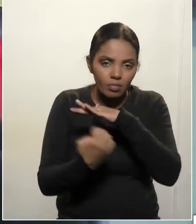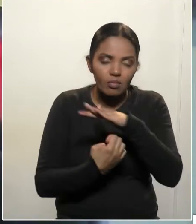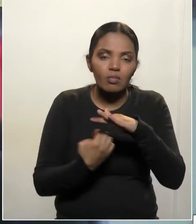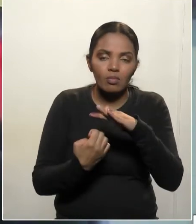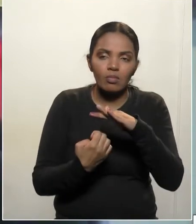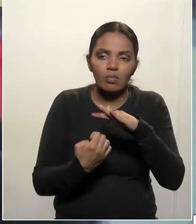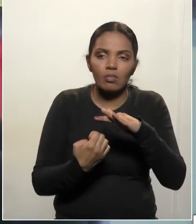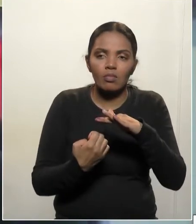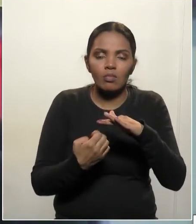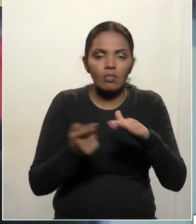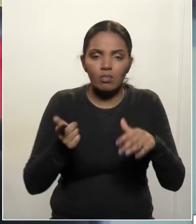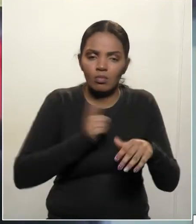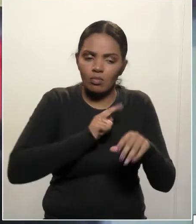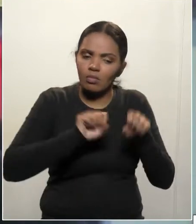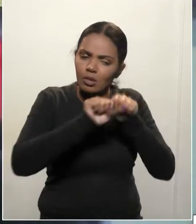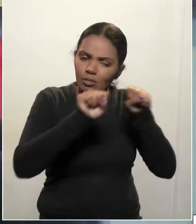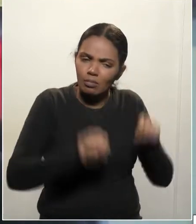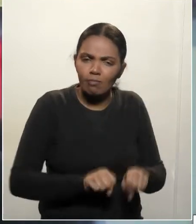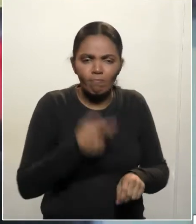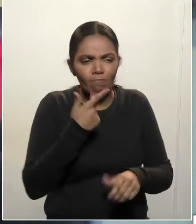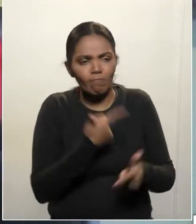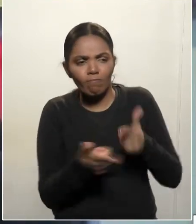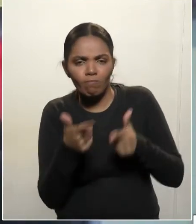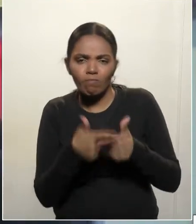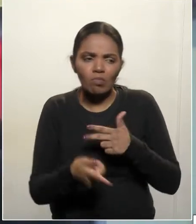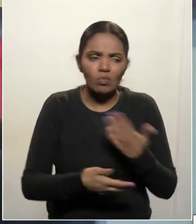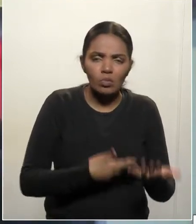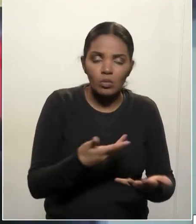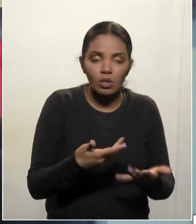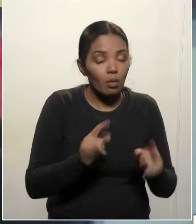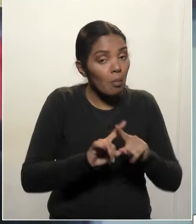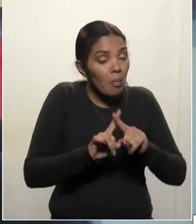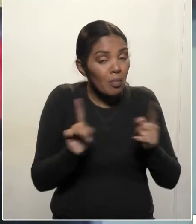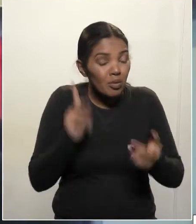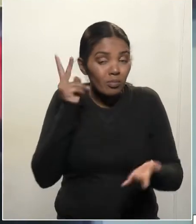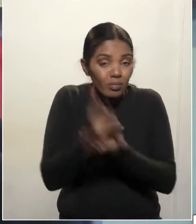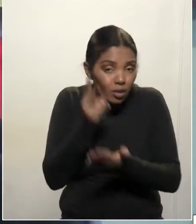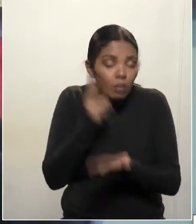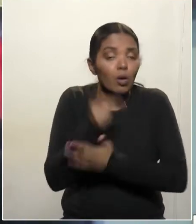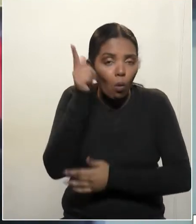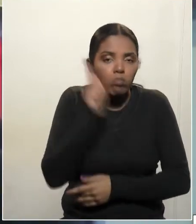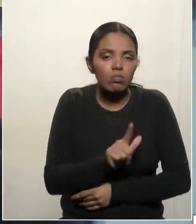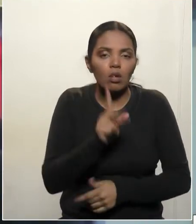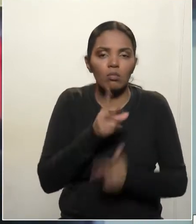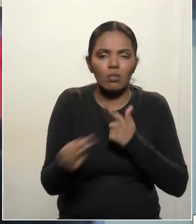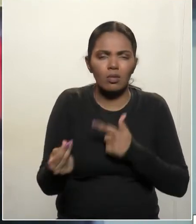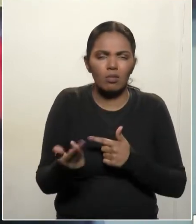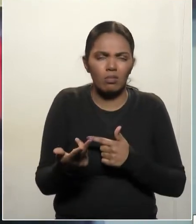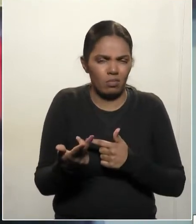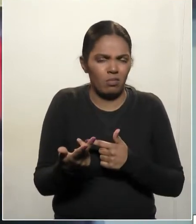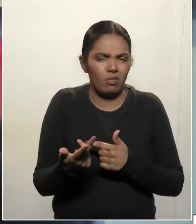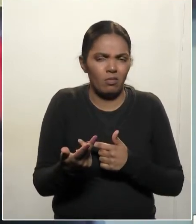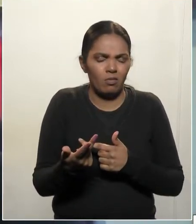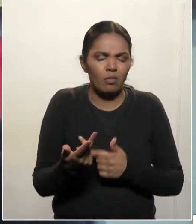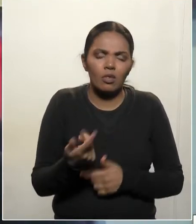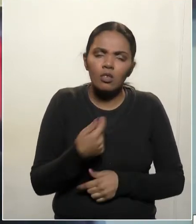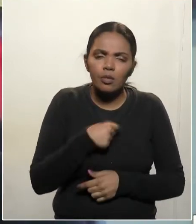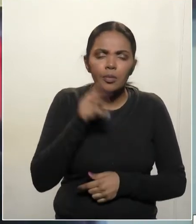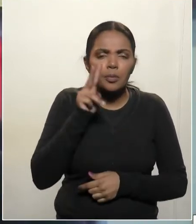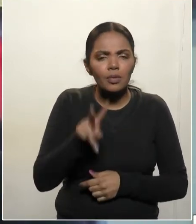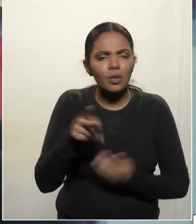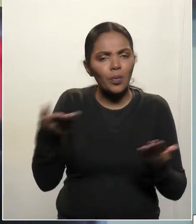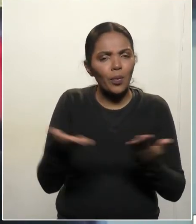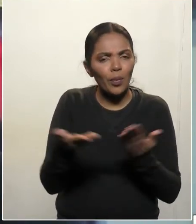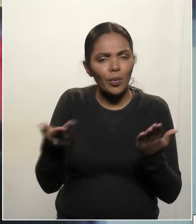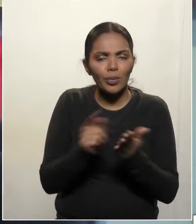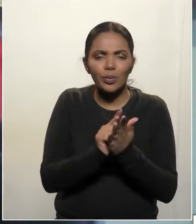sistematicamente, alegam problemas são as empresas que sempre conseguem ganhar. E eu vi hoje, no